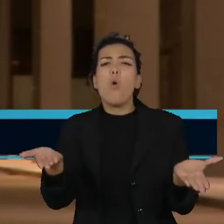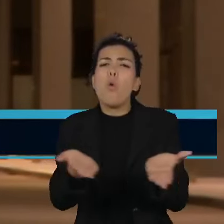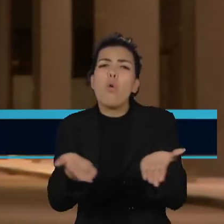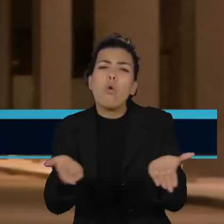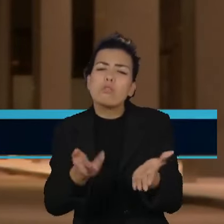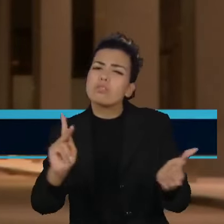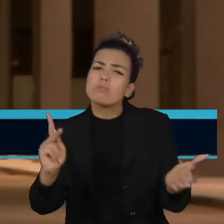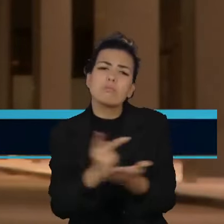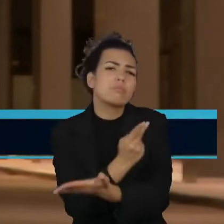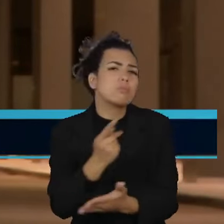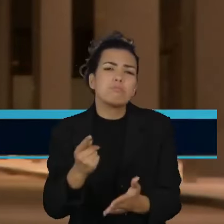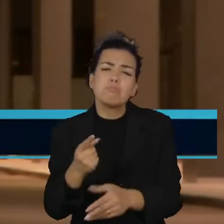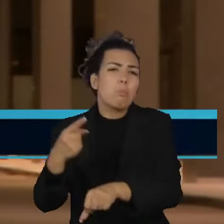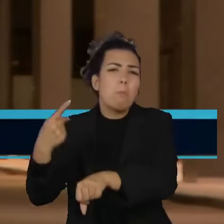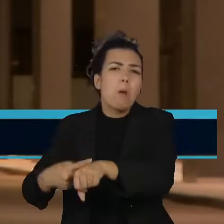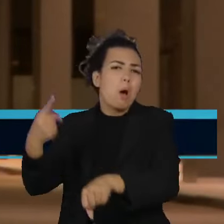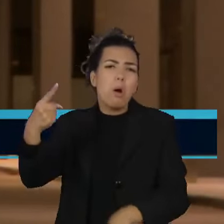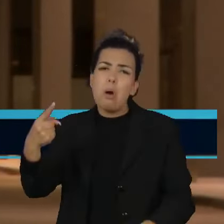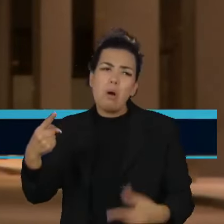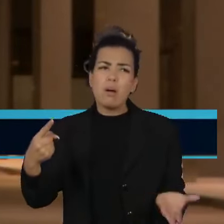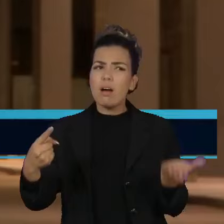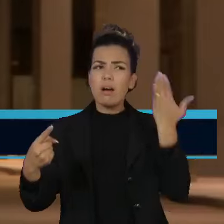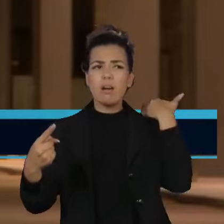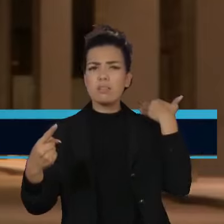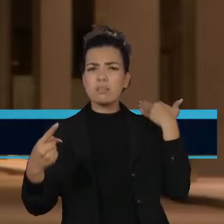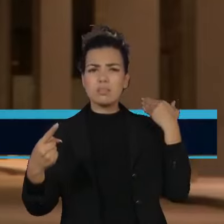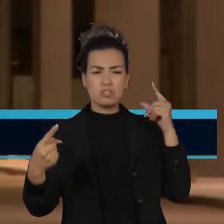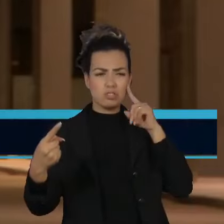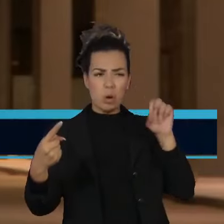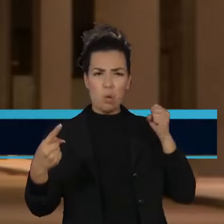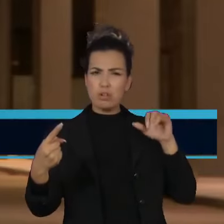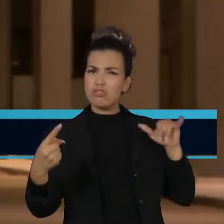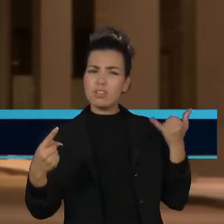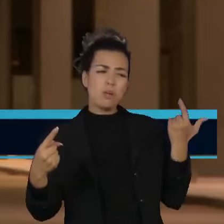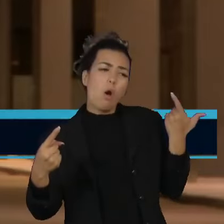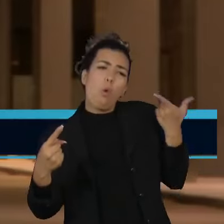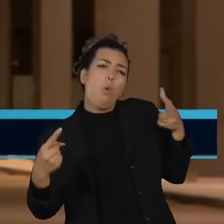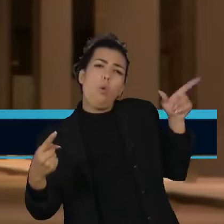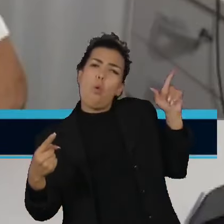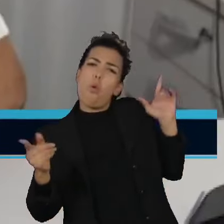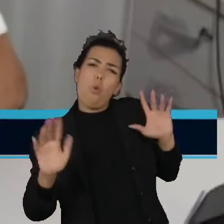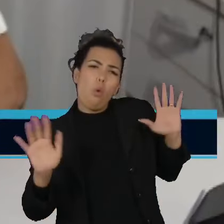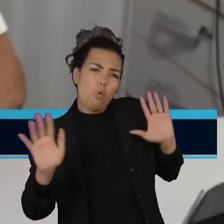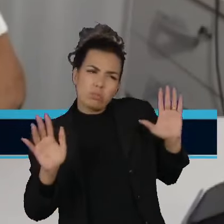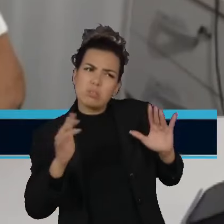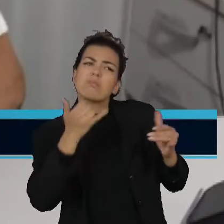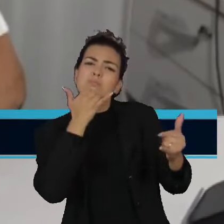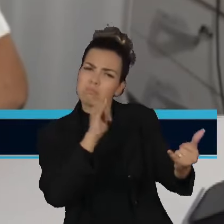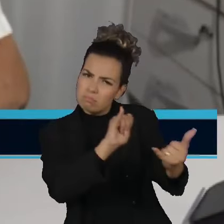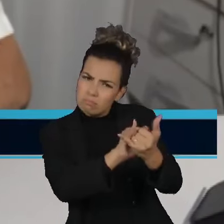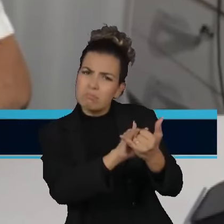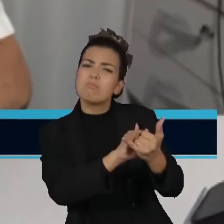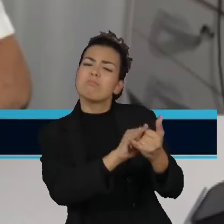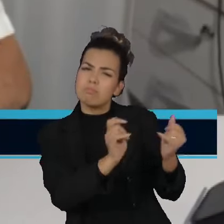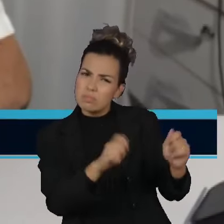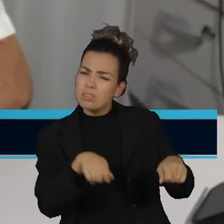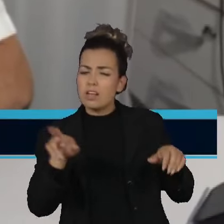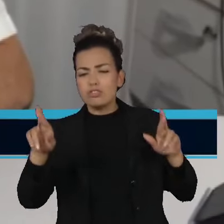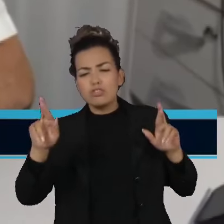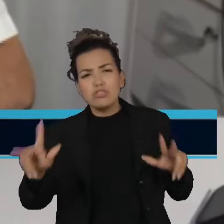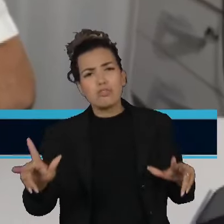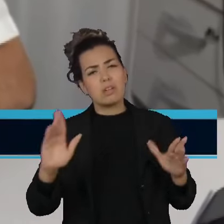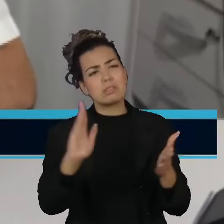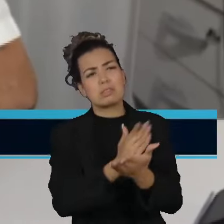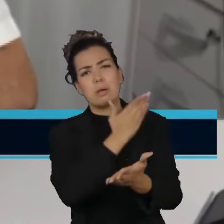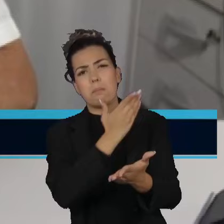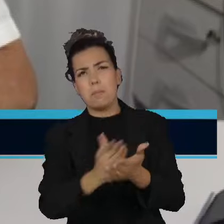com o 8 de janeiro. E defendem a continuidade da articulação da anistia. Esse é o momento em que o Brasil